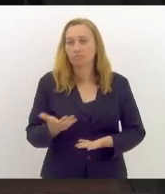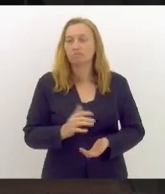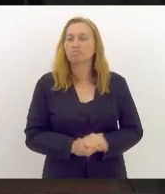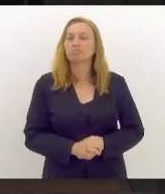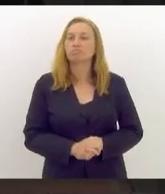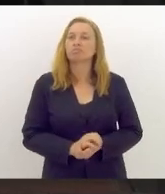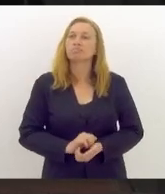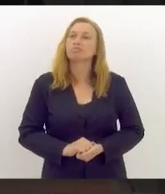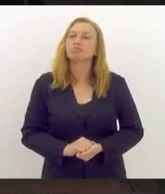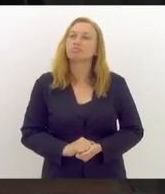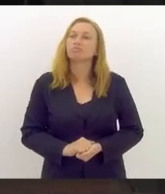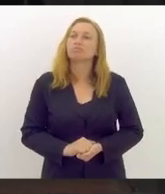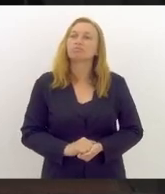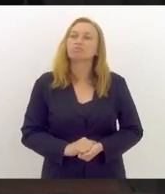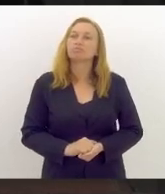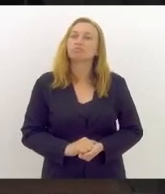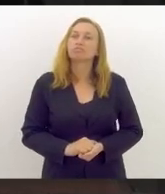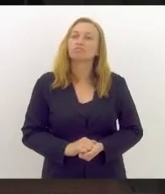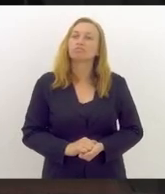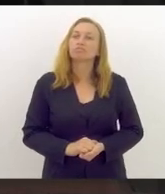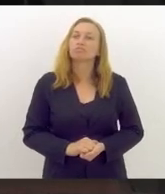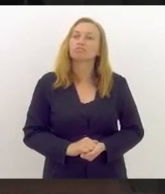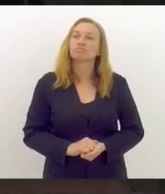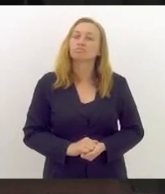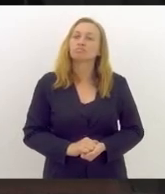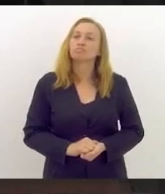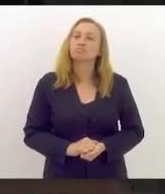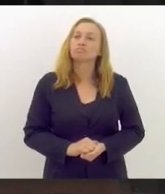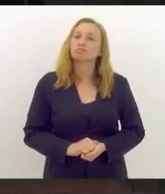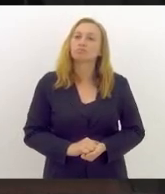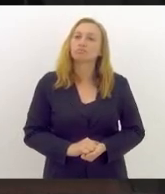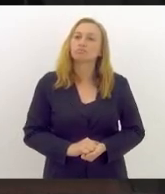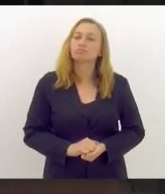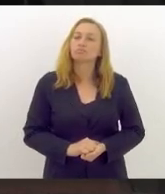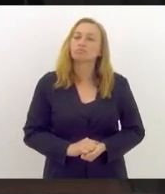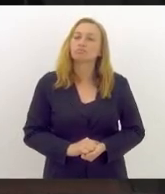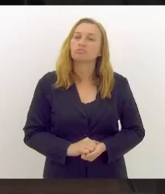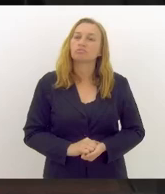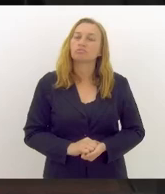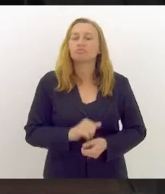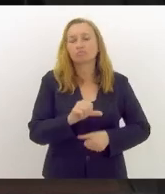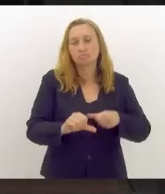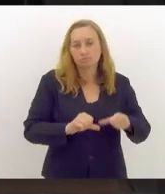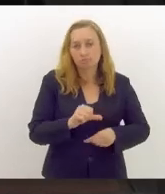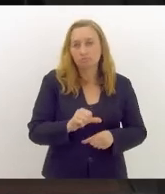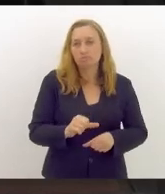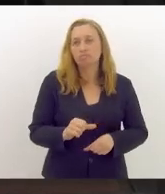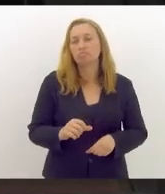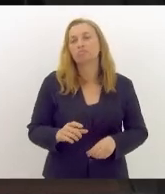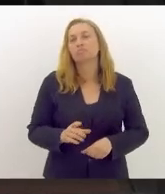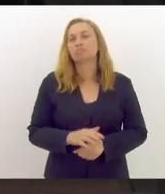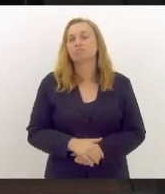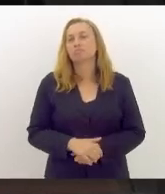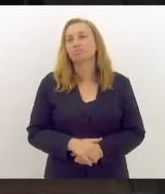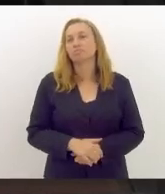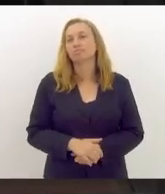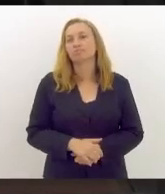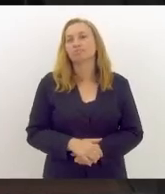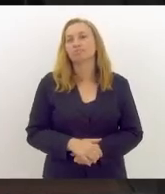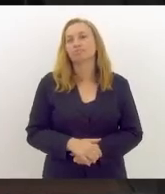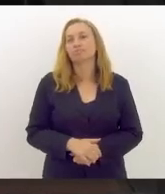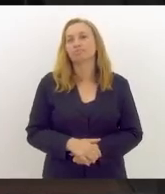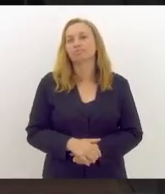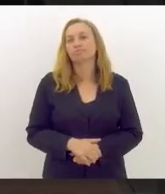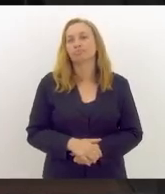história dinâmica e, portanto, suscetível a mudanças o tempo todo, a conjuntura